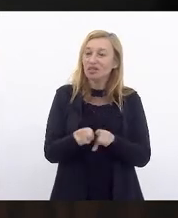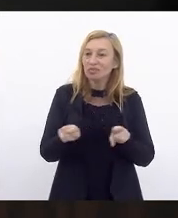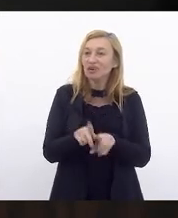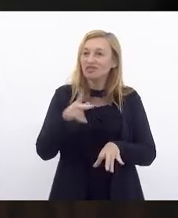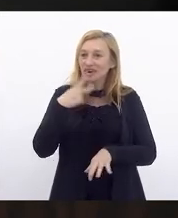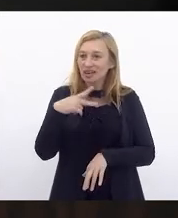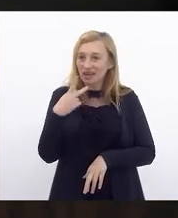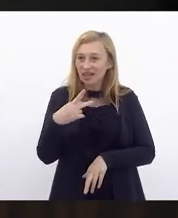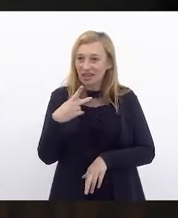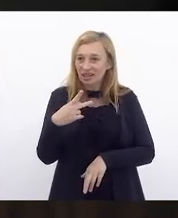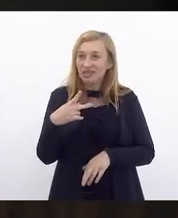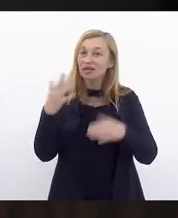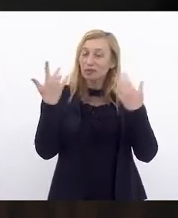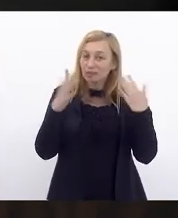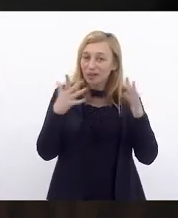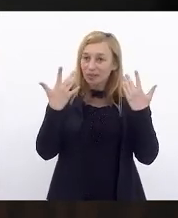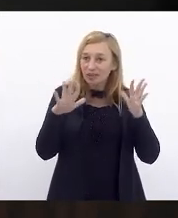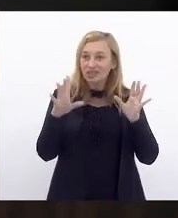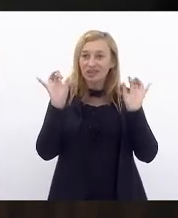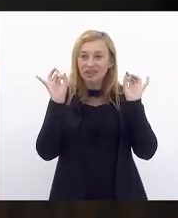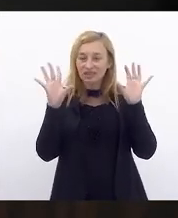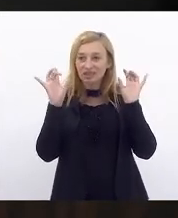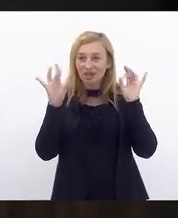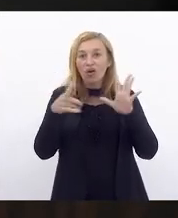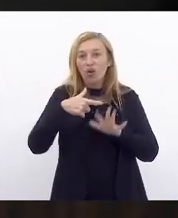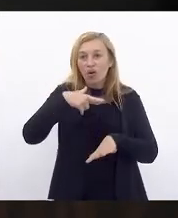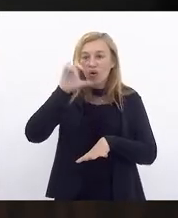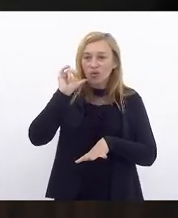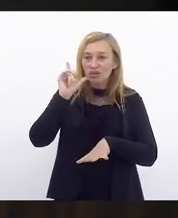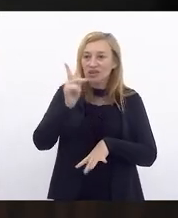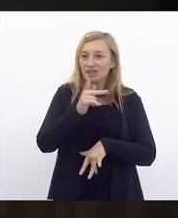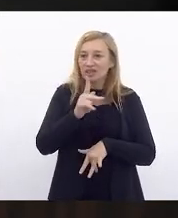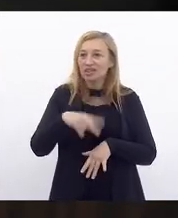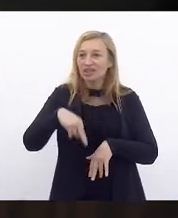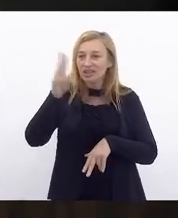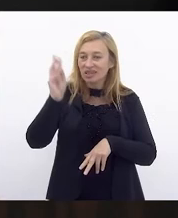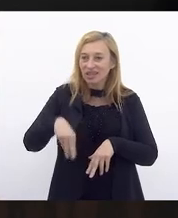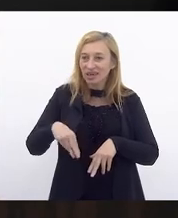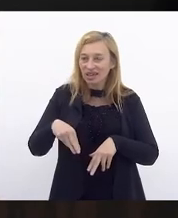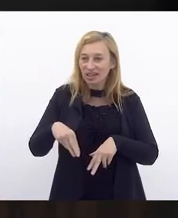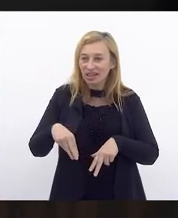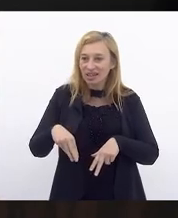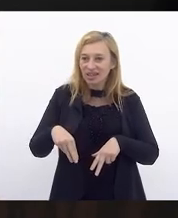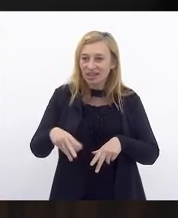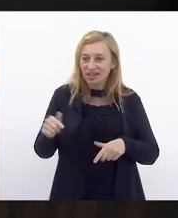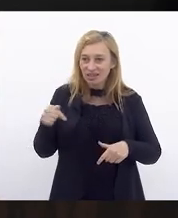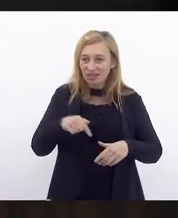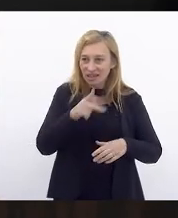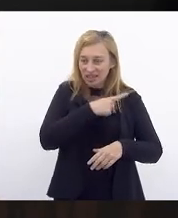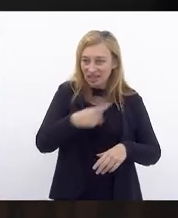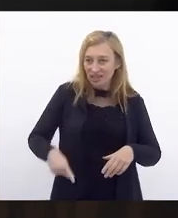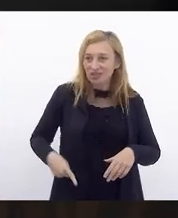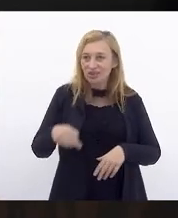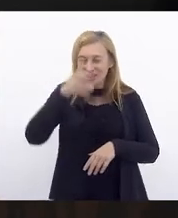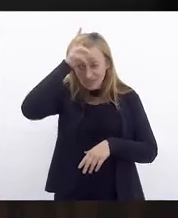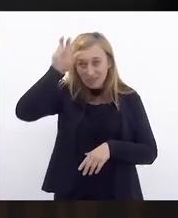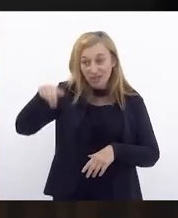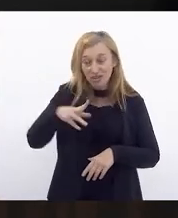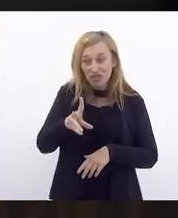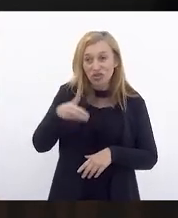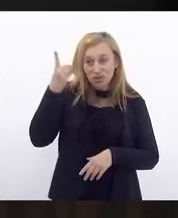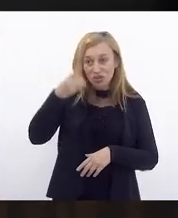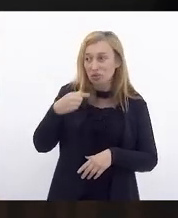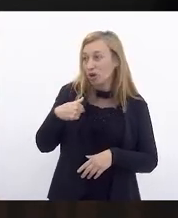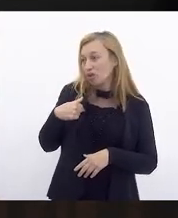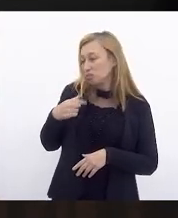de uma saudação especial. Ontem quem presidiu foi a deputada Tiaju, Marquinhos. Deputada Tiaju, eu não pude